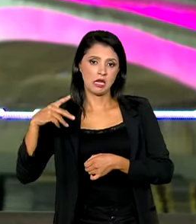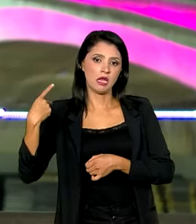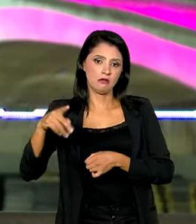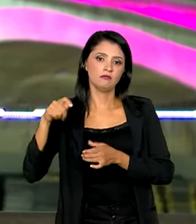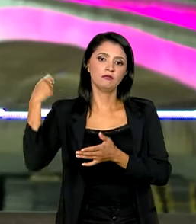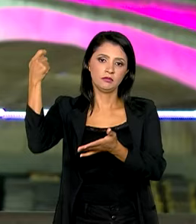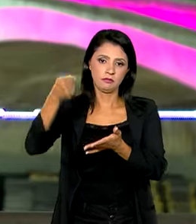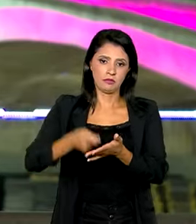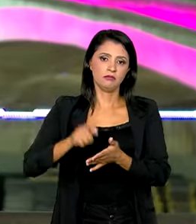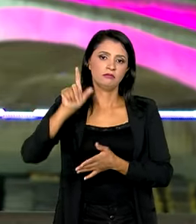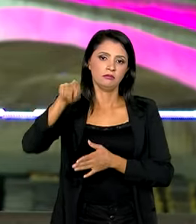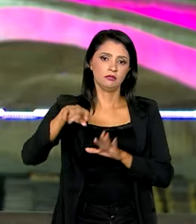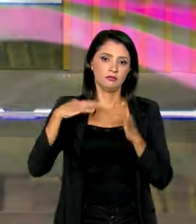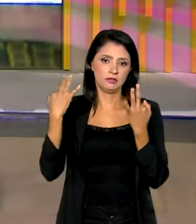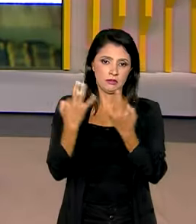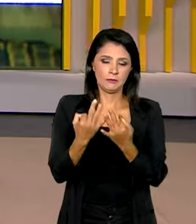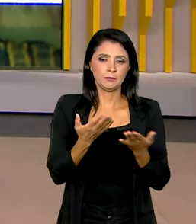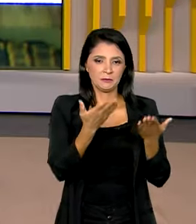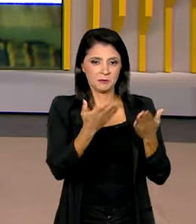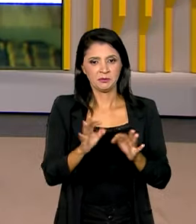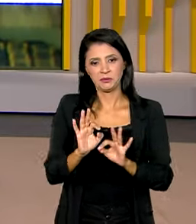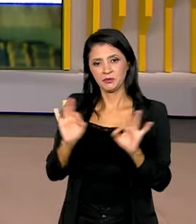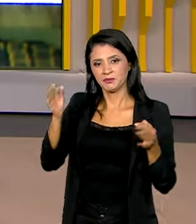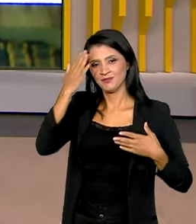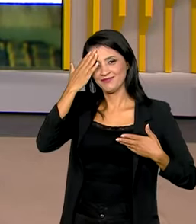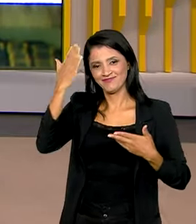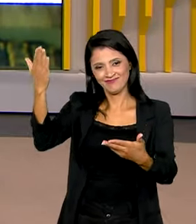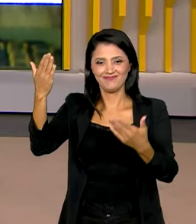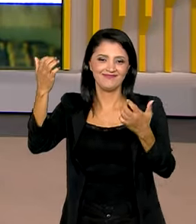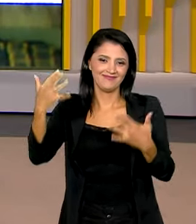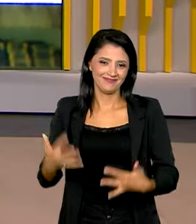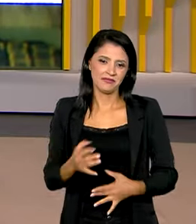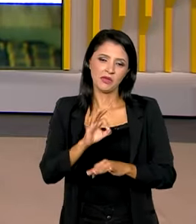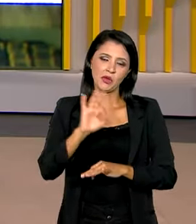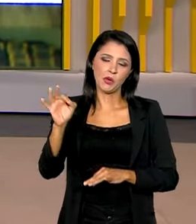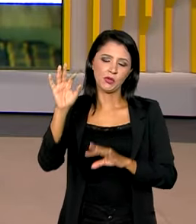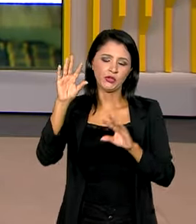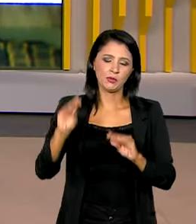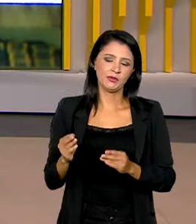antecipação, Roberto. Tá ótimo. Muito obrigado, Vanessa. Uma excelente noite aí pra você, viu?